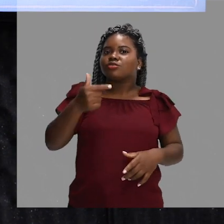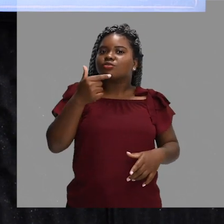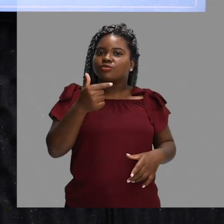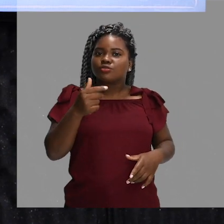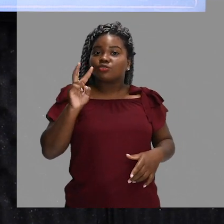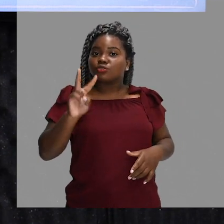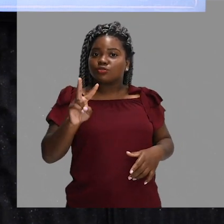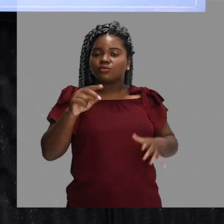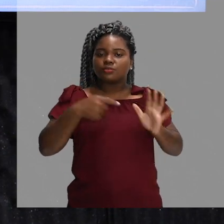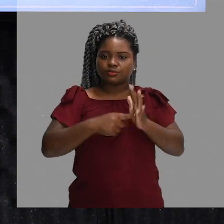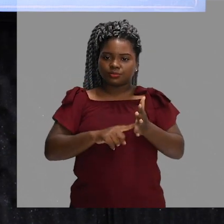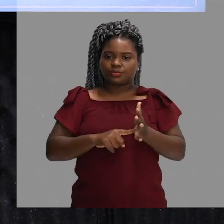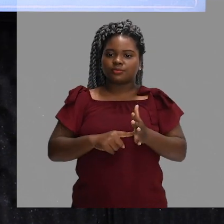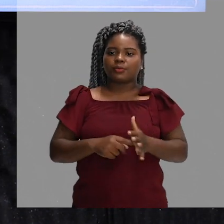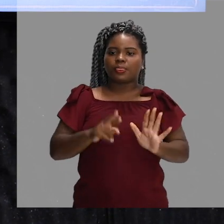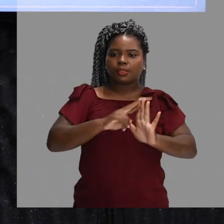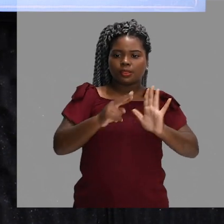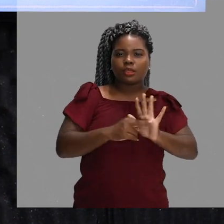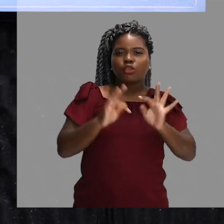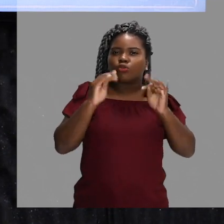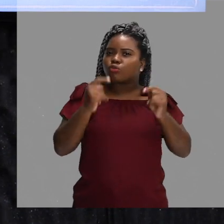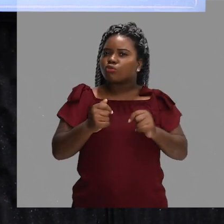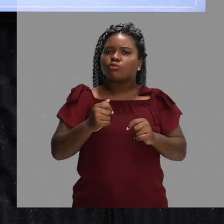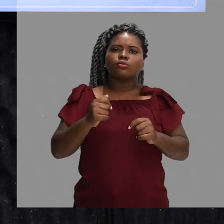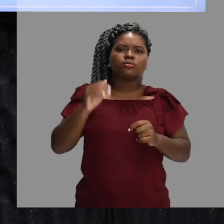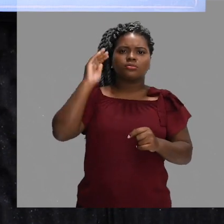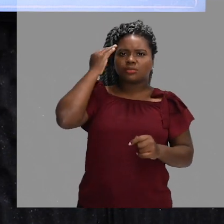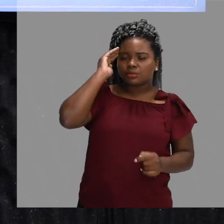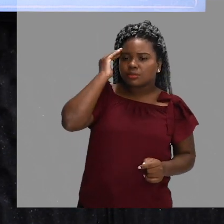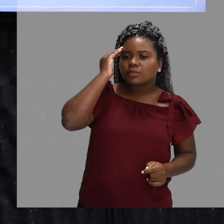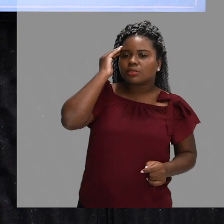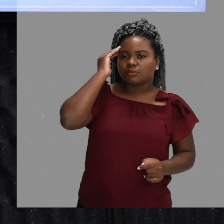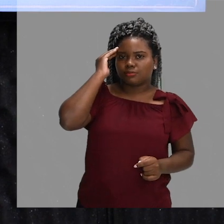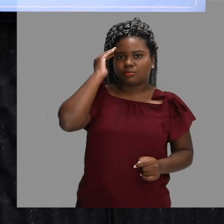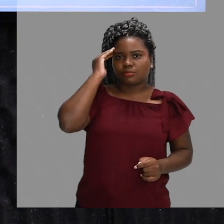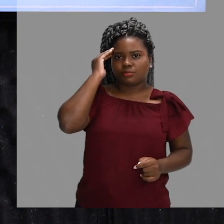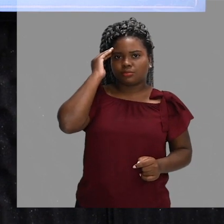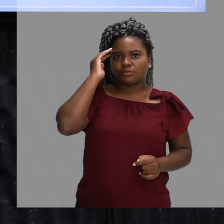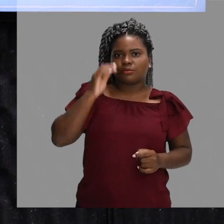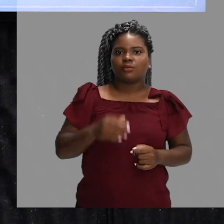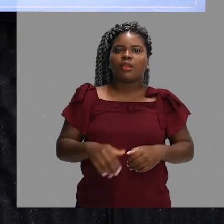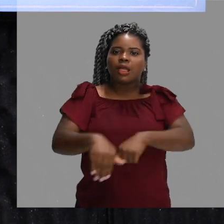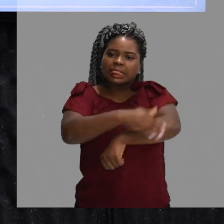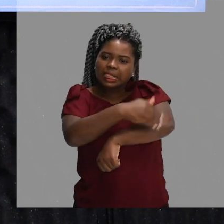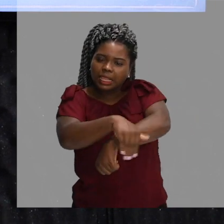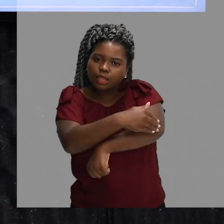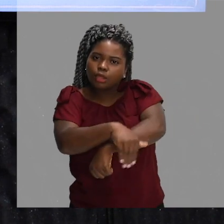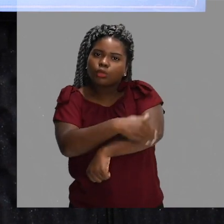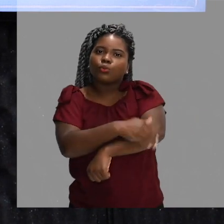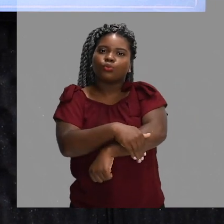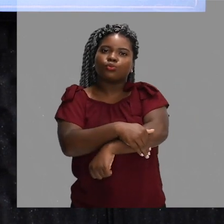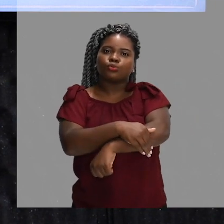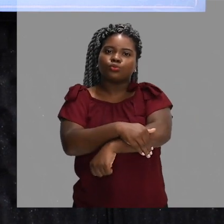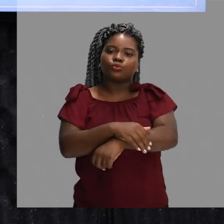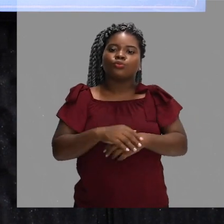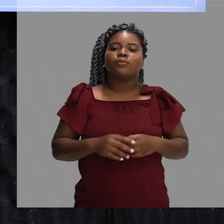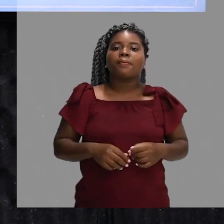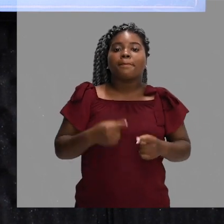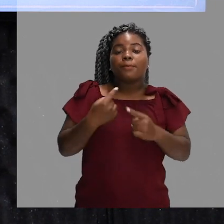dois pontos. Essa regra aqui, todo mundo sabe. Vocês aplicam quando vocês estão jogando voleibol na rua, em algum lugar, vocês aplicam essa regra aqui, mesmo